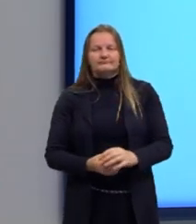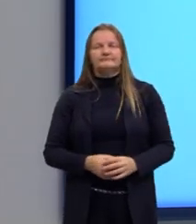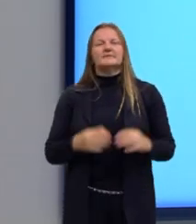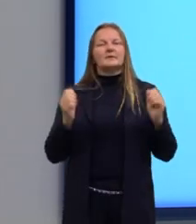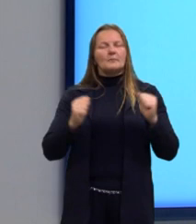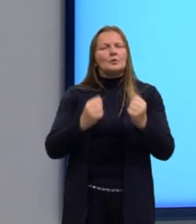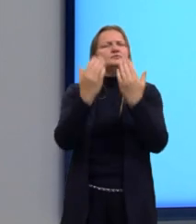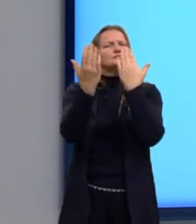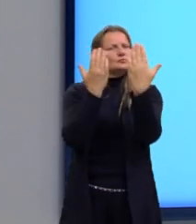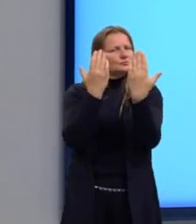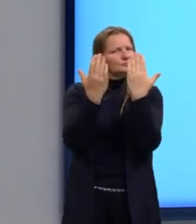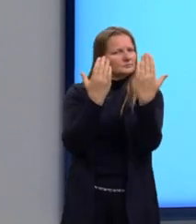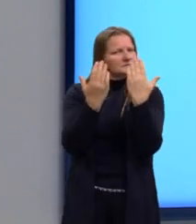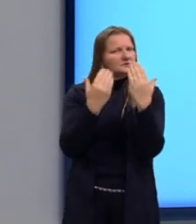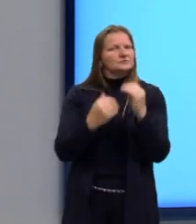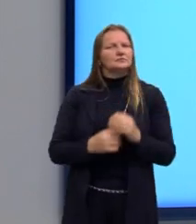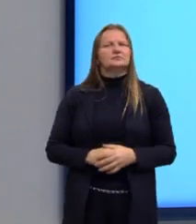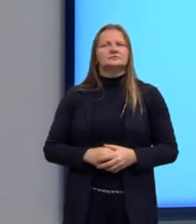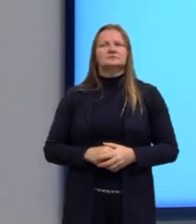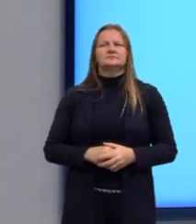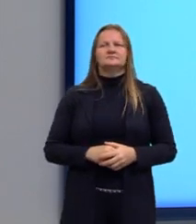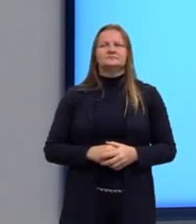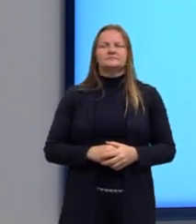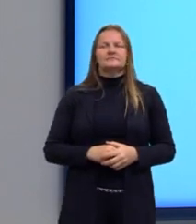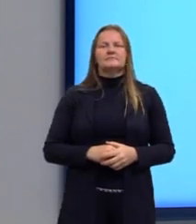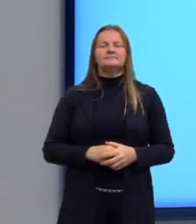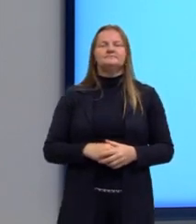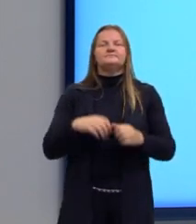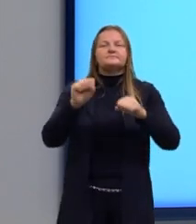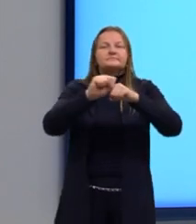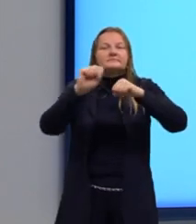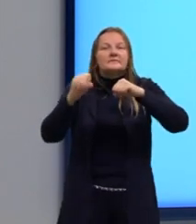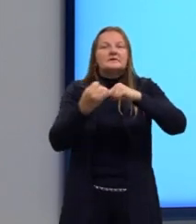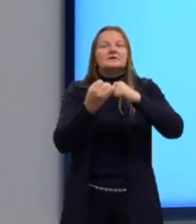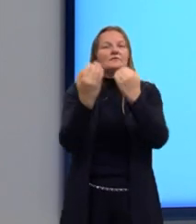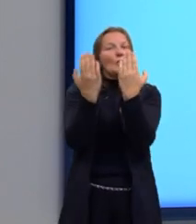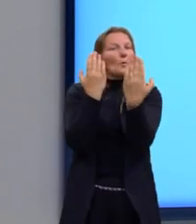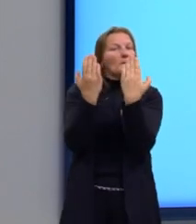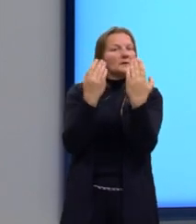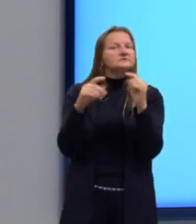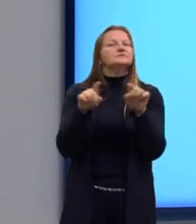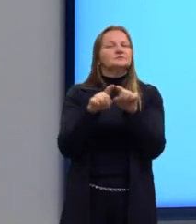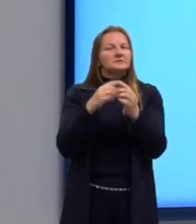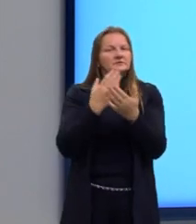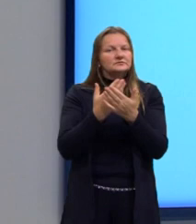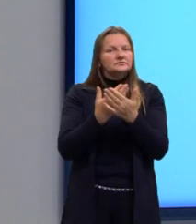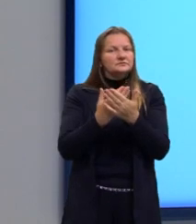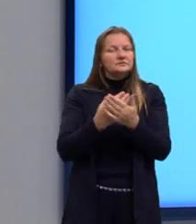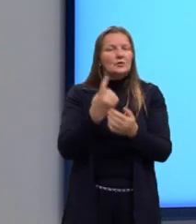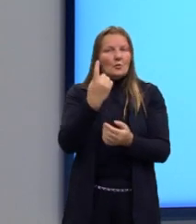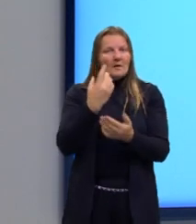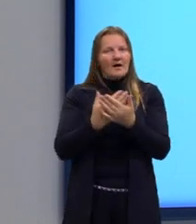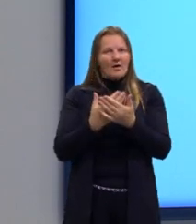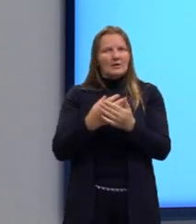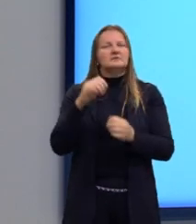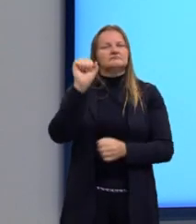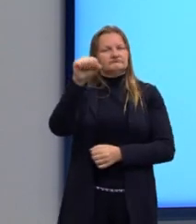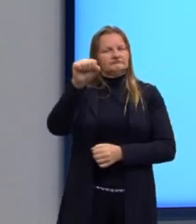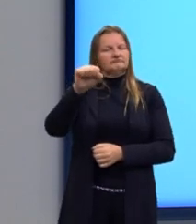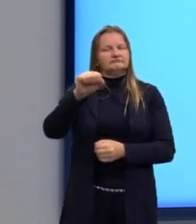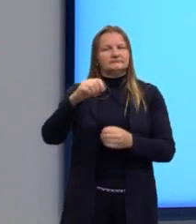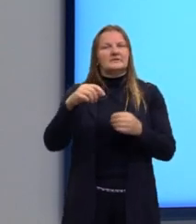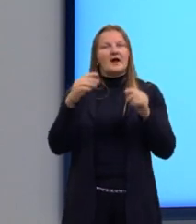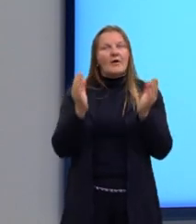comparações. Márcia, aqui entra aqueles adjetivos comparativos que a gente estudou em uma das nossas aulas. Sim,